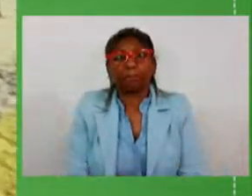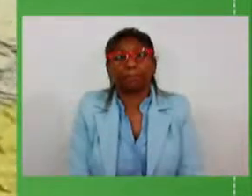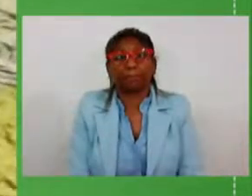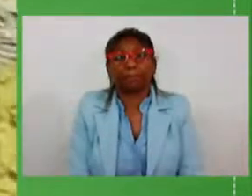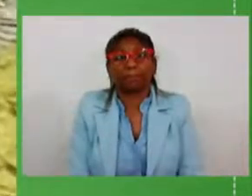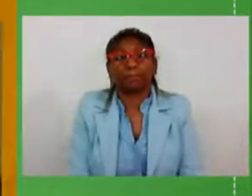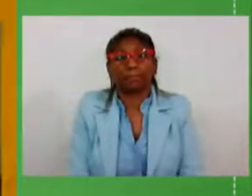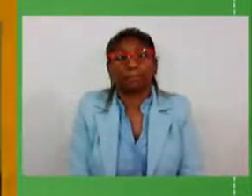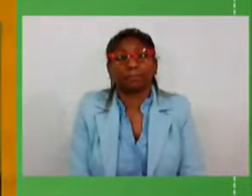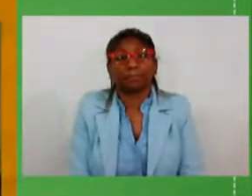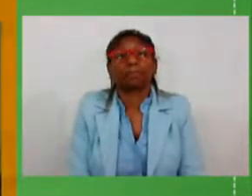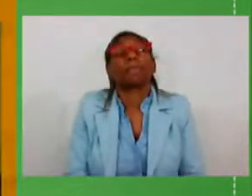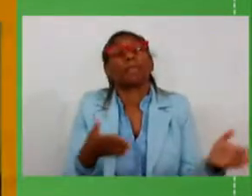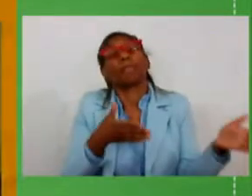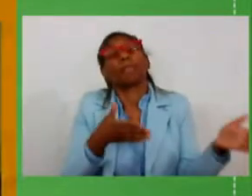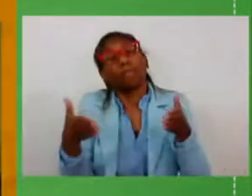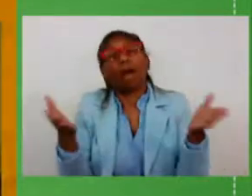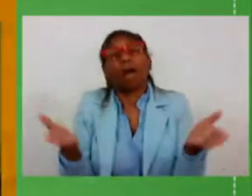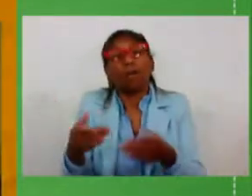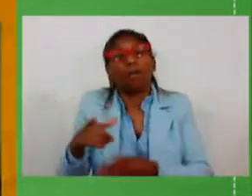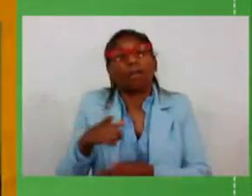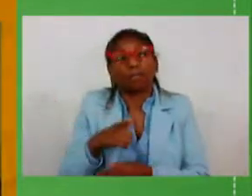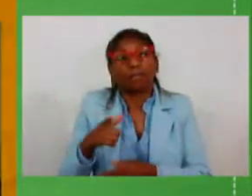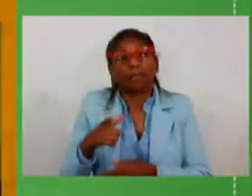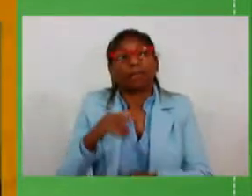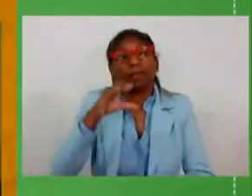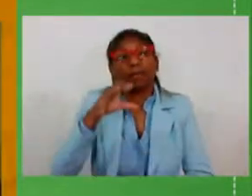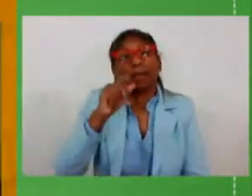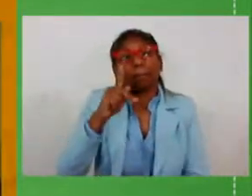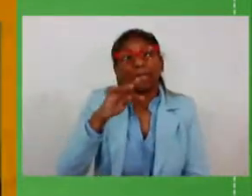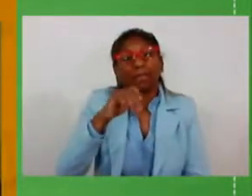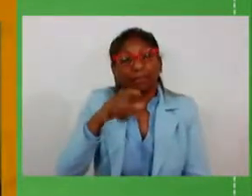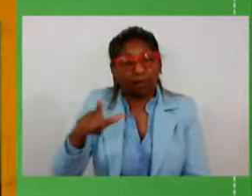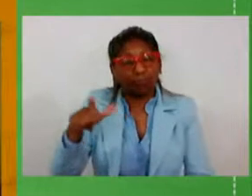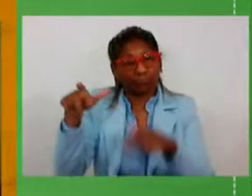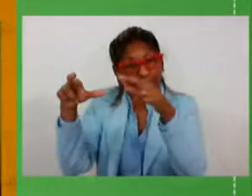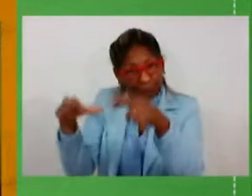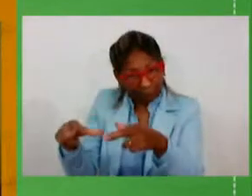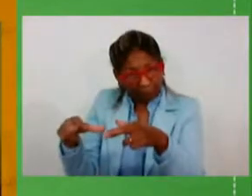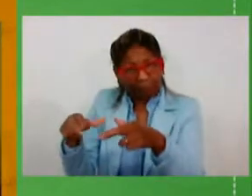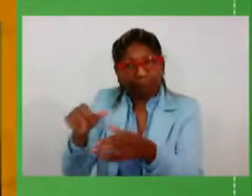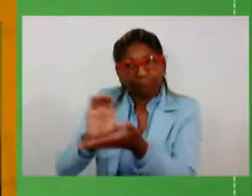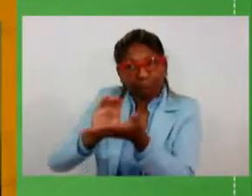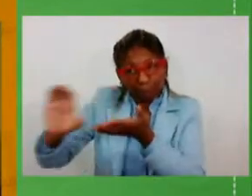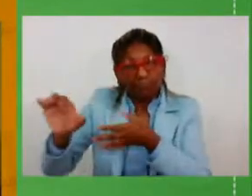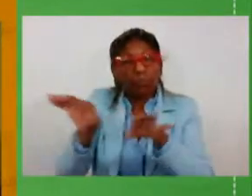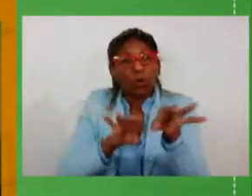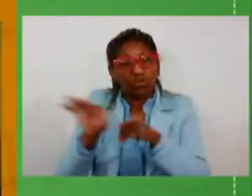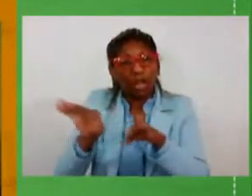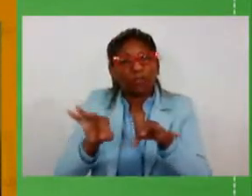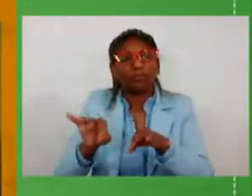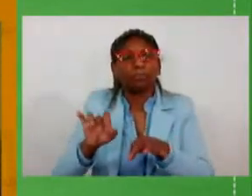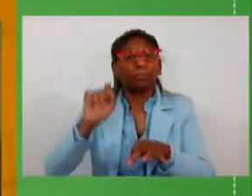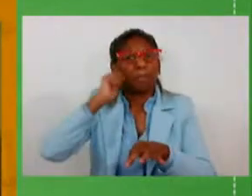Agora nós temos aqui Capitão que vai receber investimentos para o projeto de pavimentação